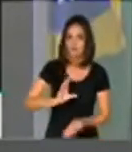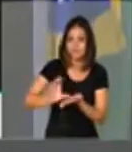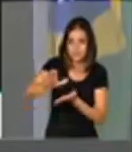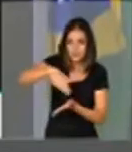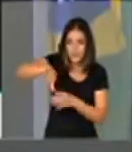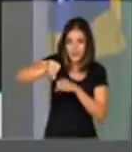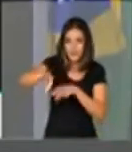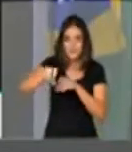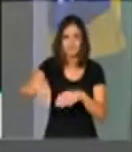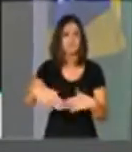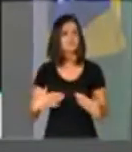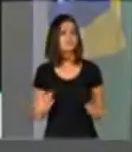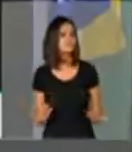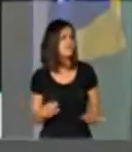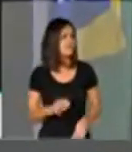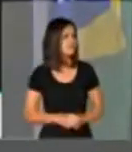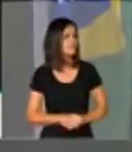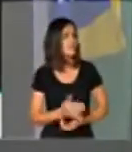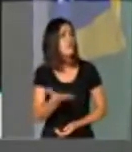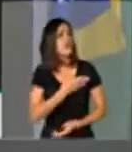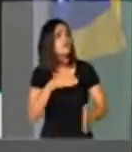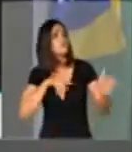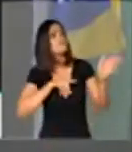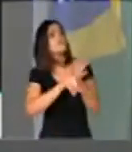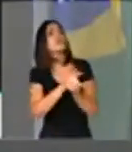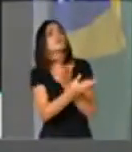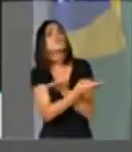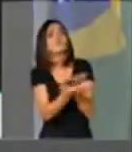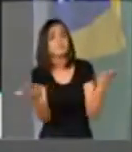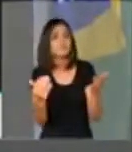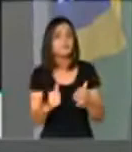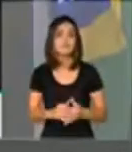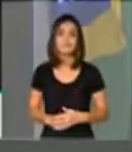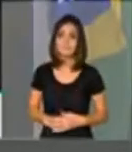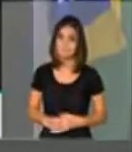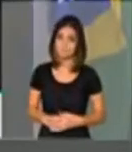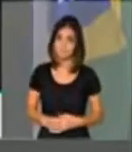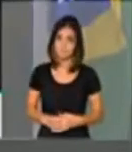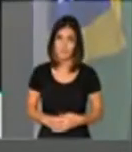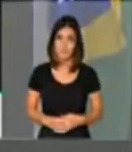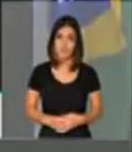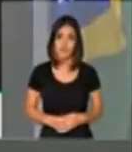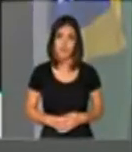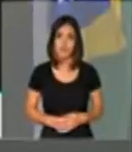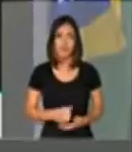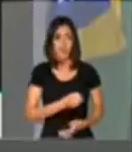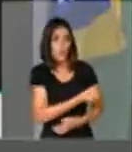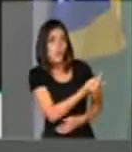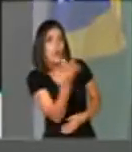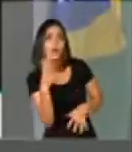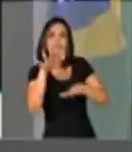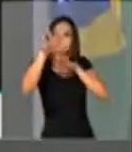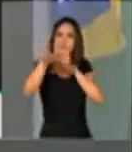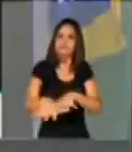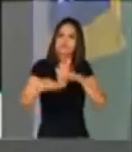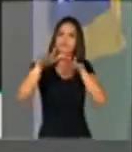orçamento. Agora, eu queria perguntar. Quantos foram às ruas?